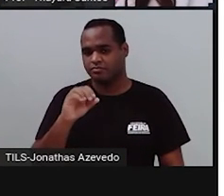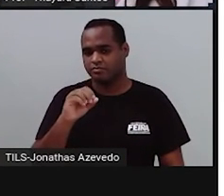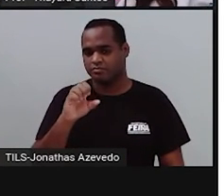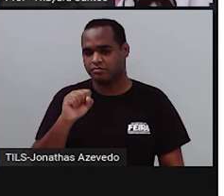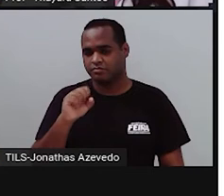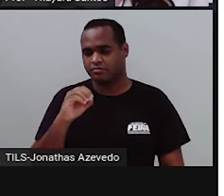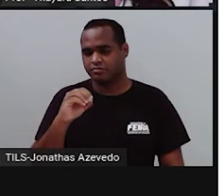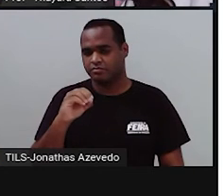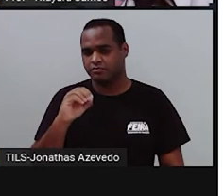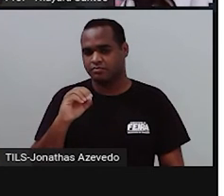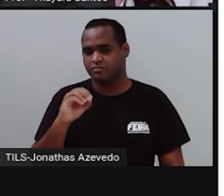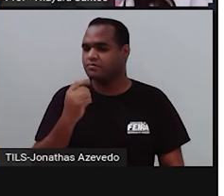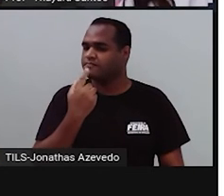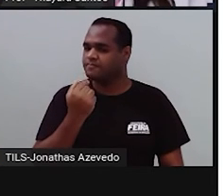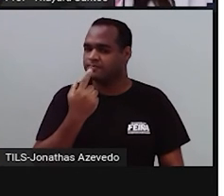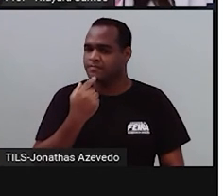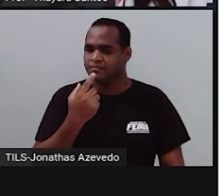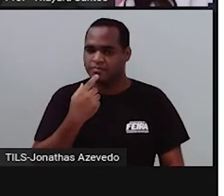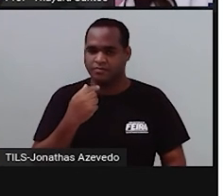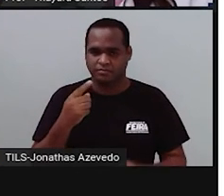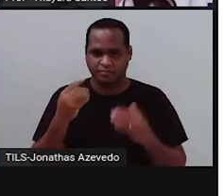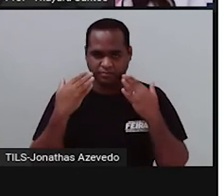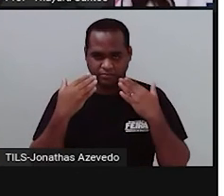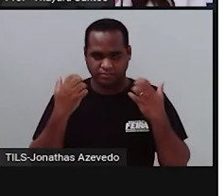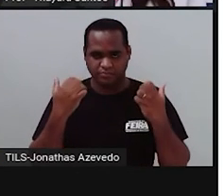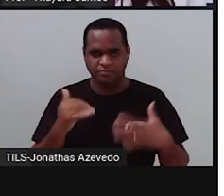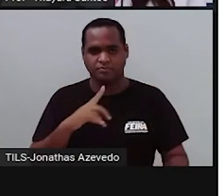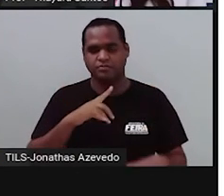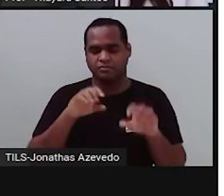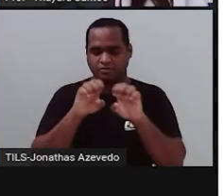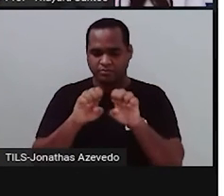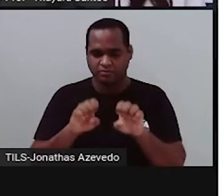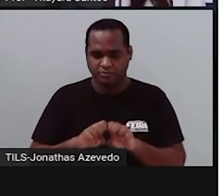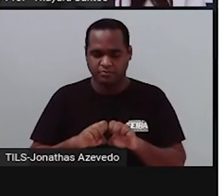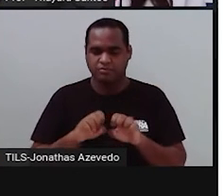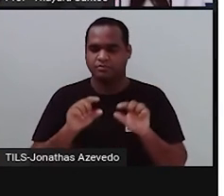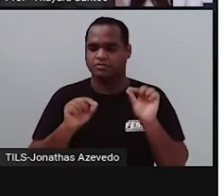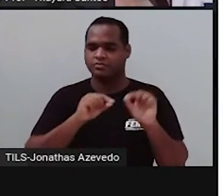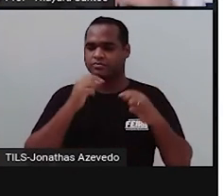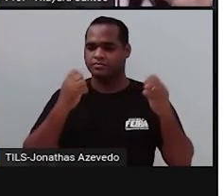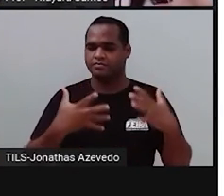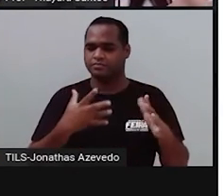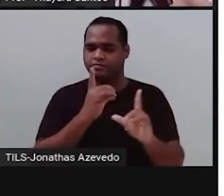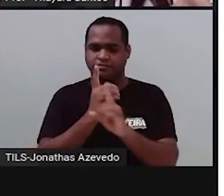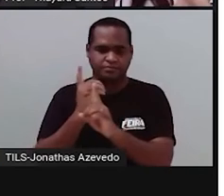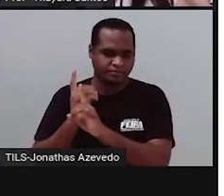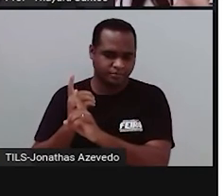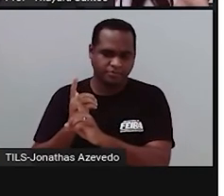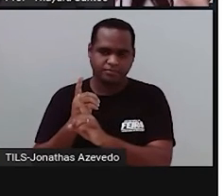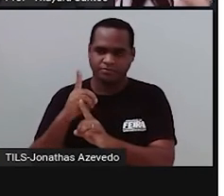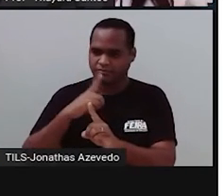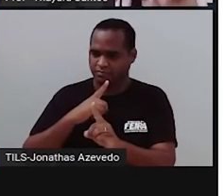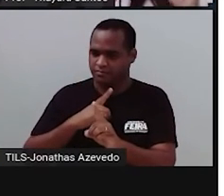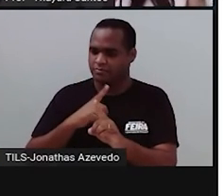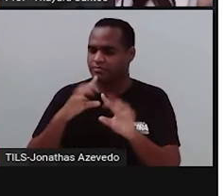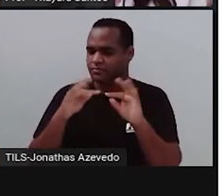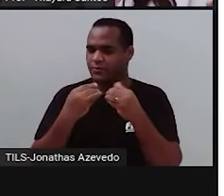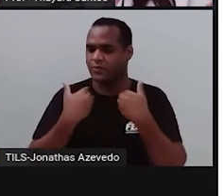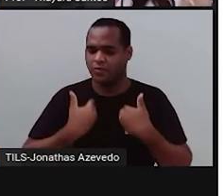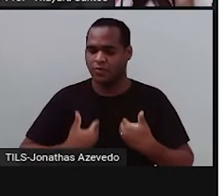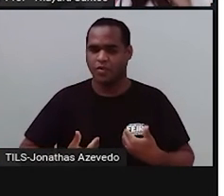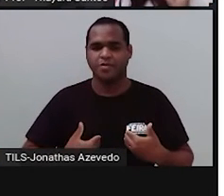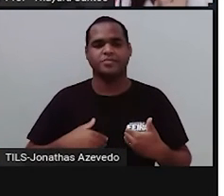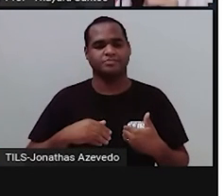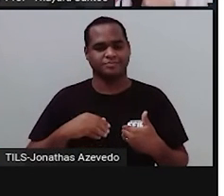sanguíneo. E ele é formado basicamente por essa estrutura que está no esquema aqui. E ele é encontrado em todas as partes do nosso corpo. Embaixo da